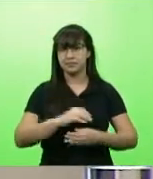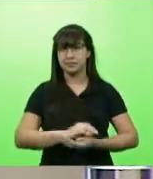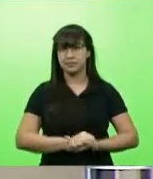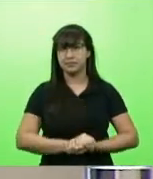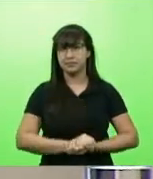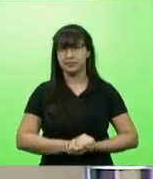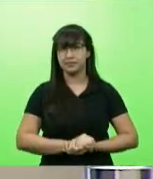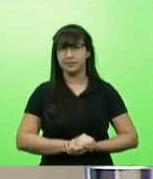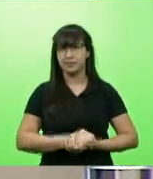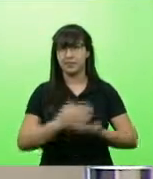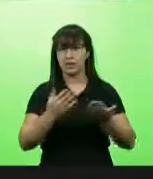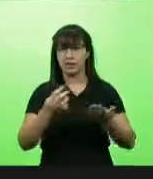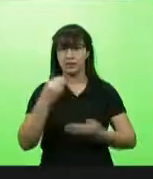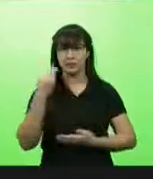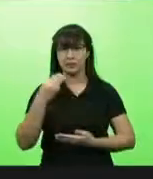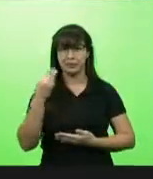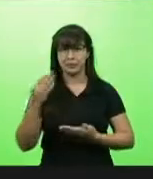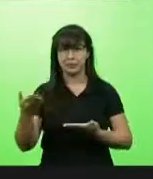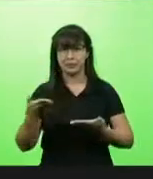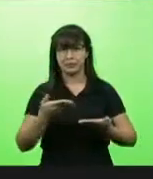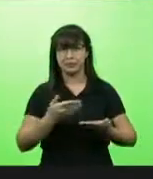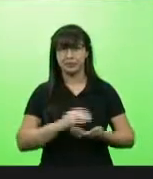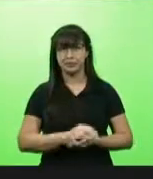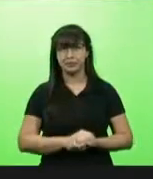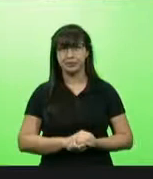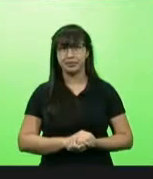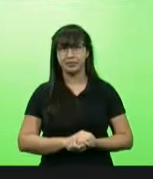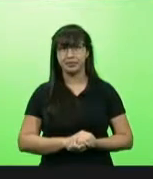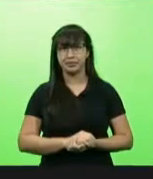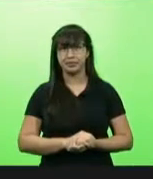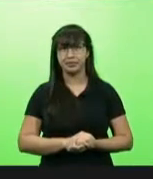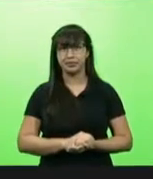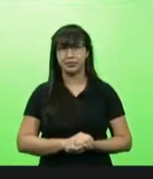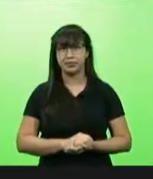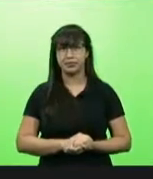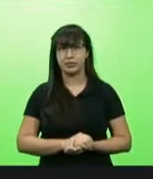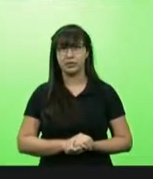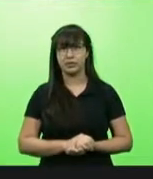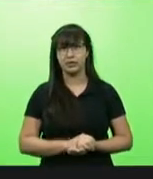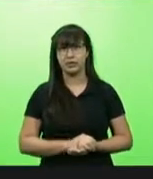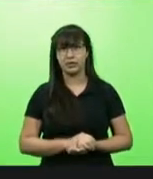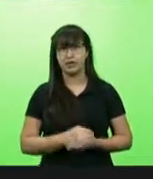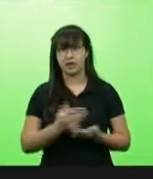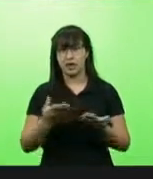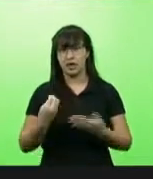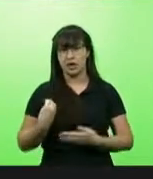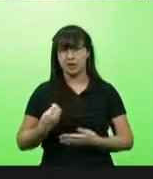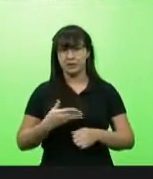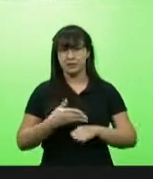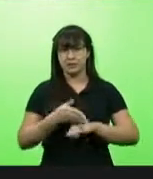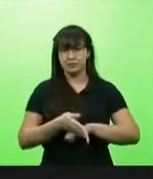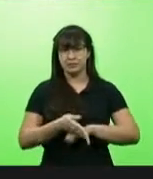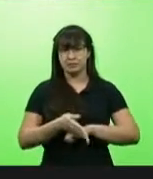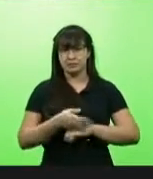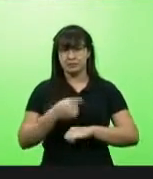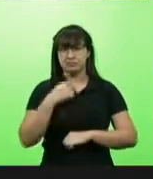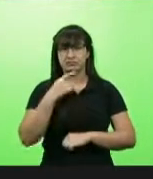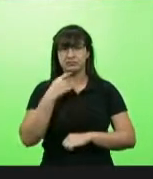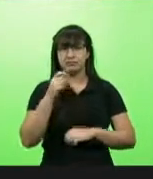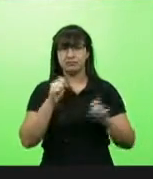discutir. Deputado Márcio Machado. Não, era pela ordem, presidente, que eu estou presente também. Daí não apareceu no painel.